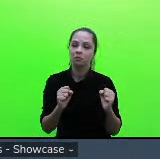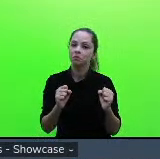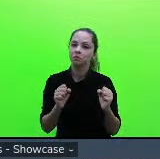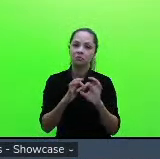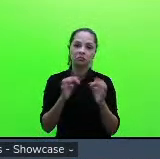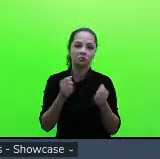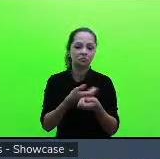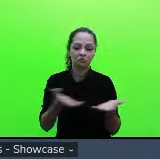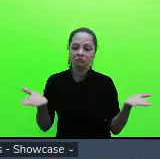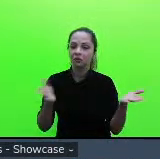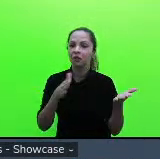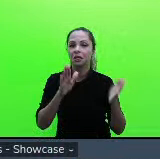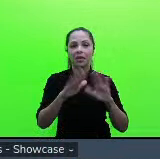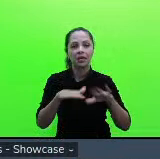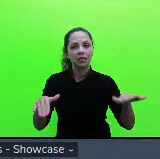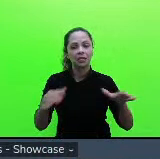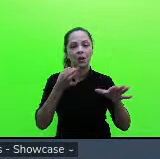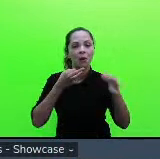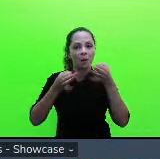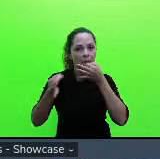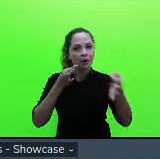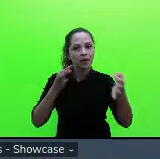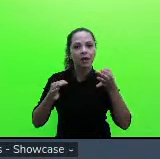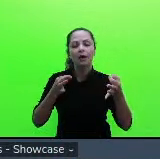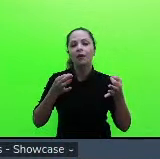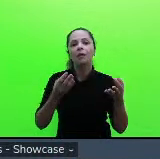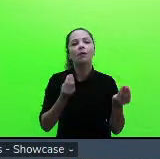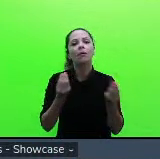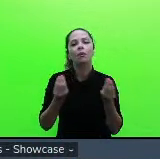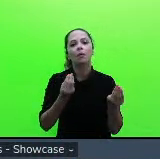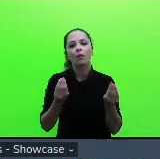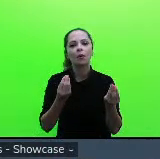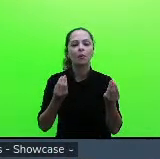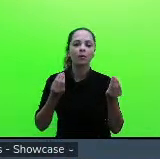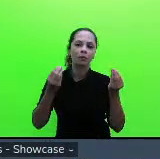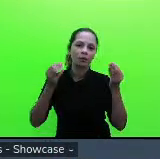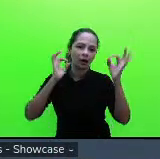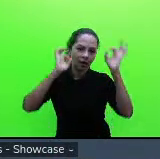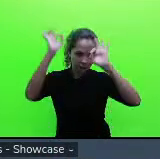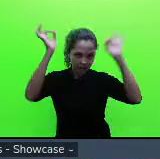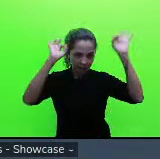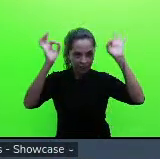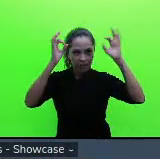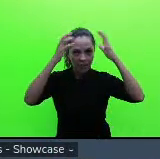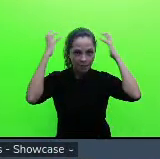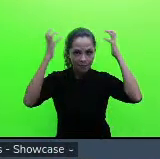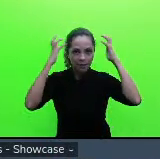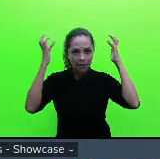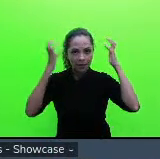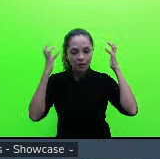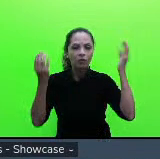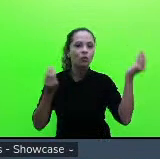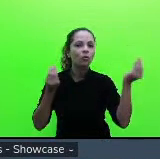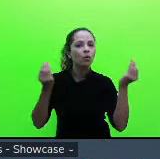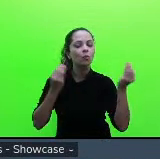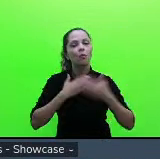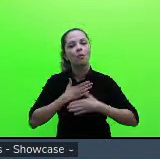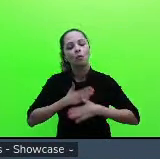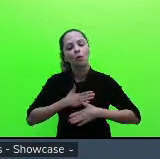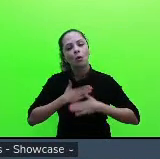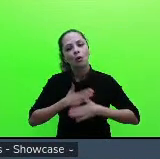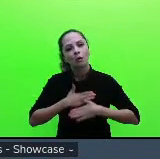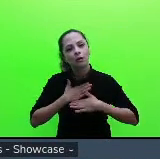opinarem como que ela faz o cabelo como que arranja o cabelo dela como que ela gosta do cabelo você